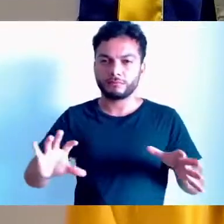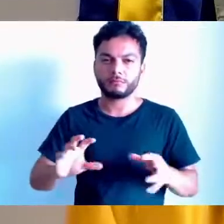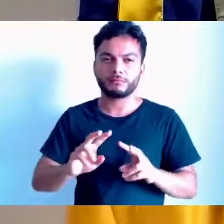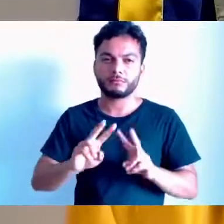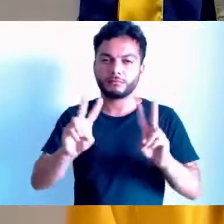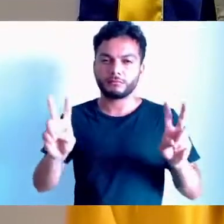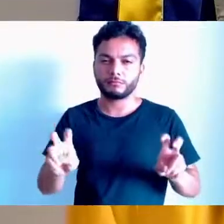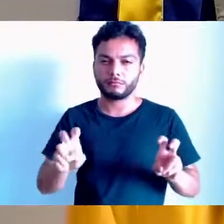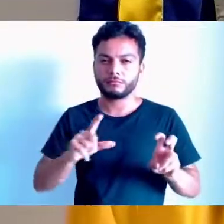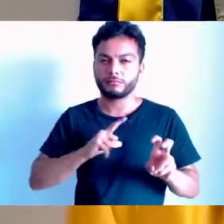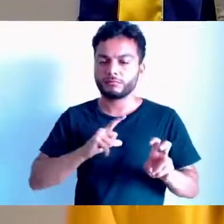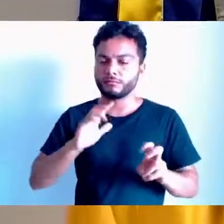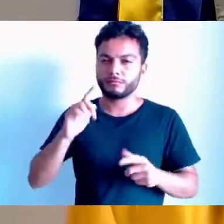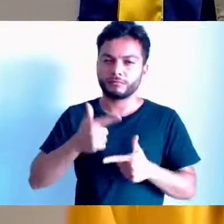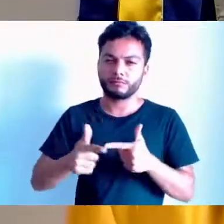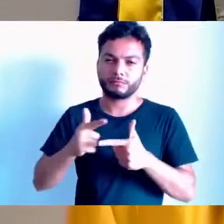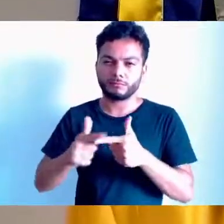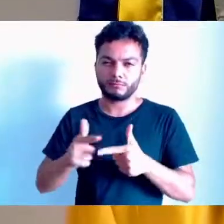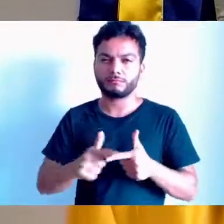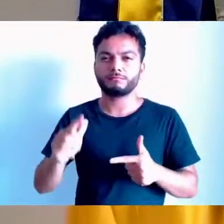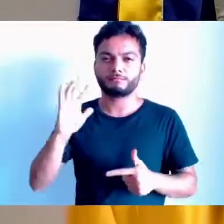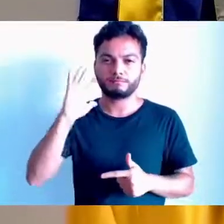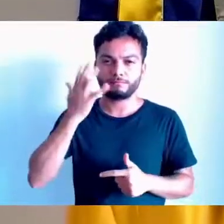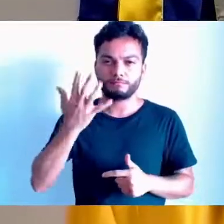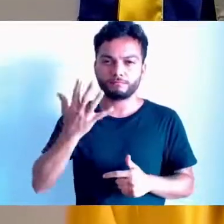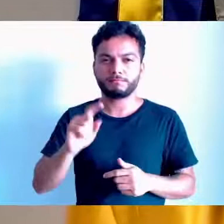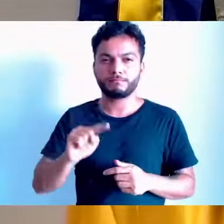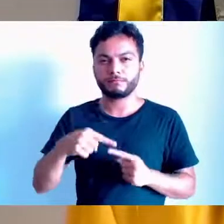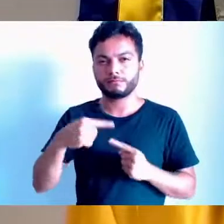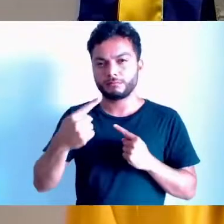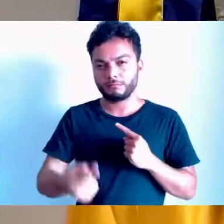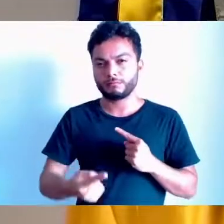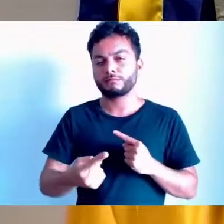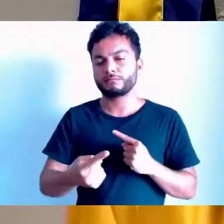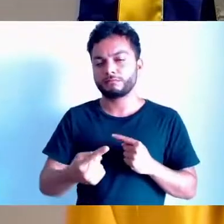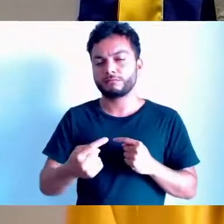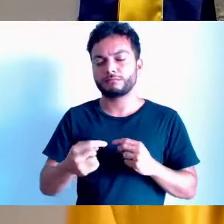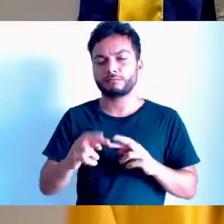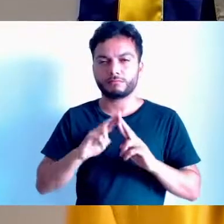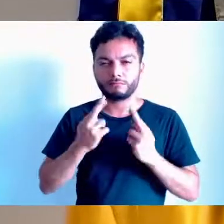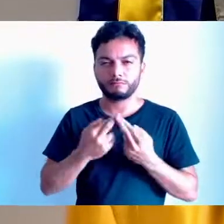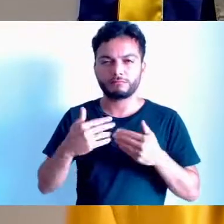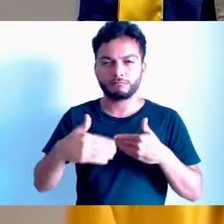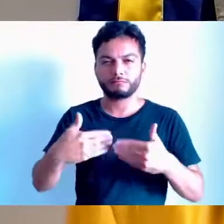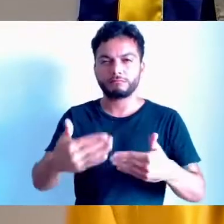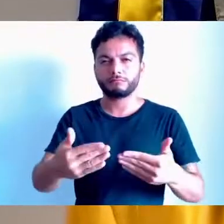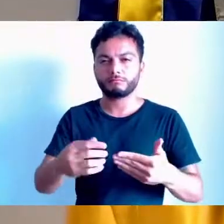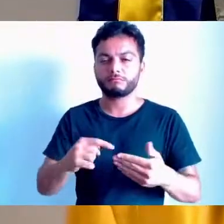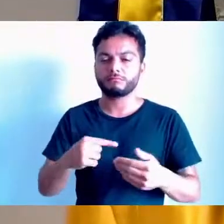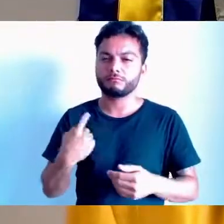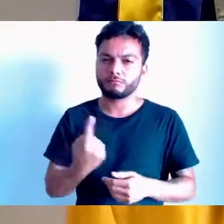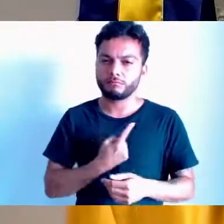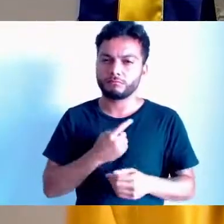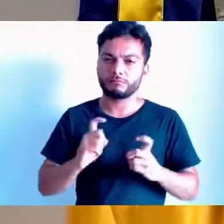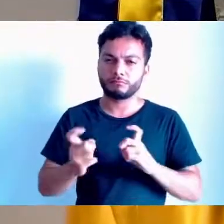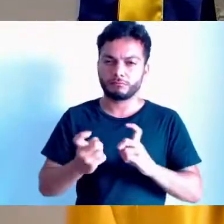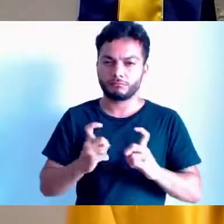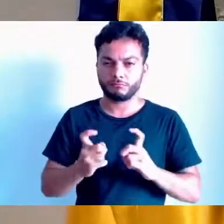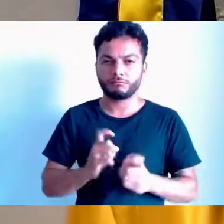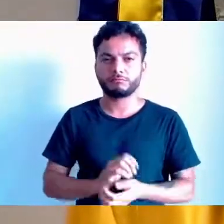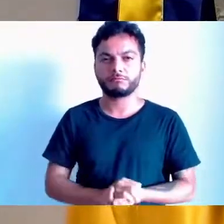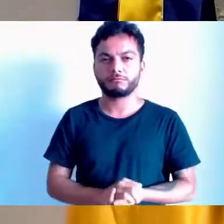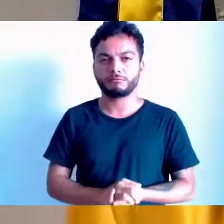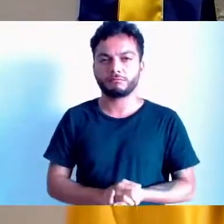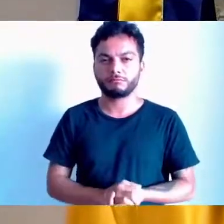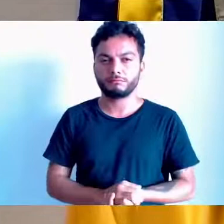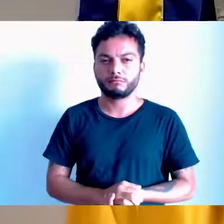essas calamidades que têm acontecido. E, depois, no decorrer da sessão, a gente vai discutir sobre isso. Pedir um